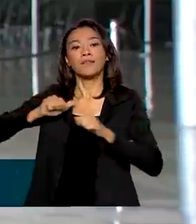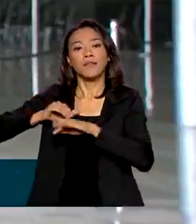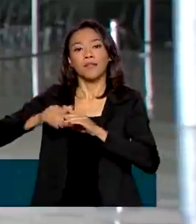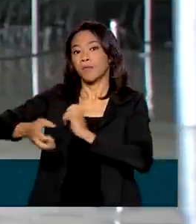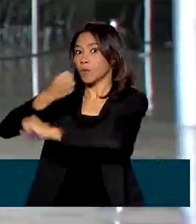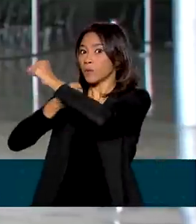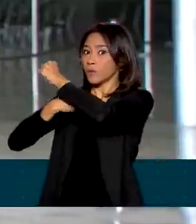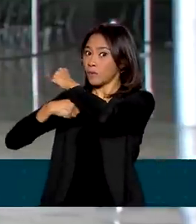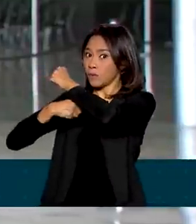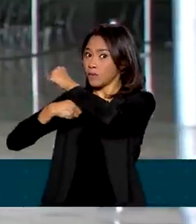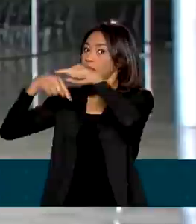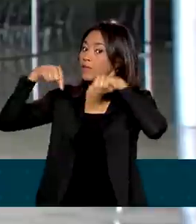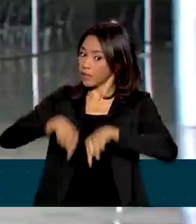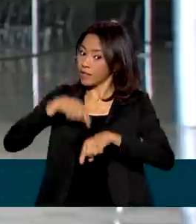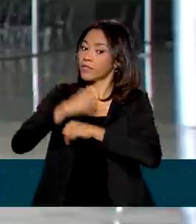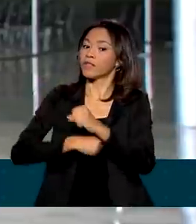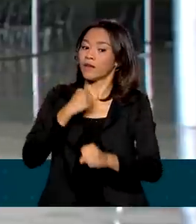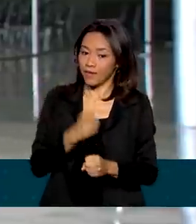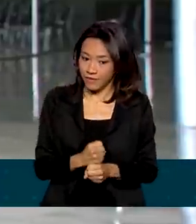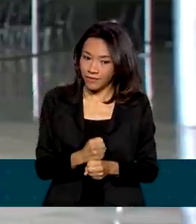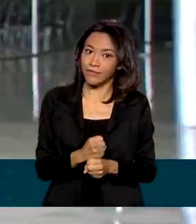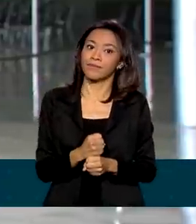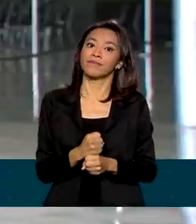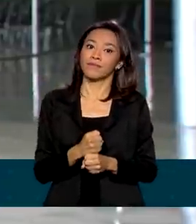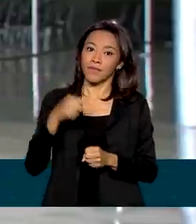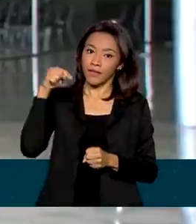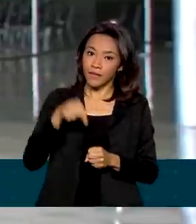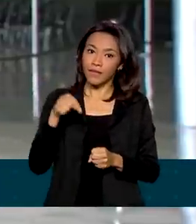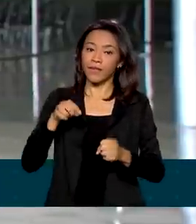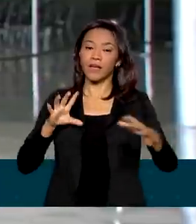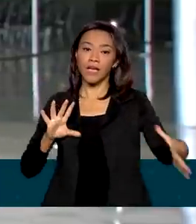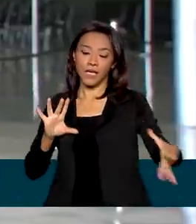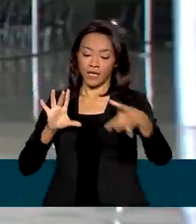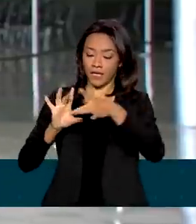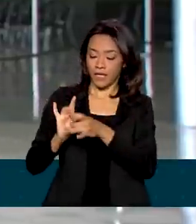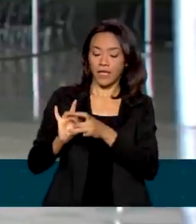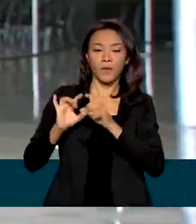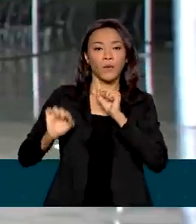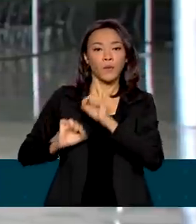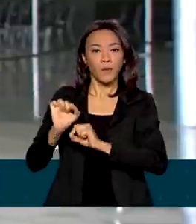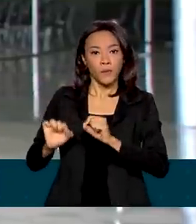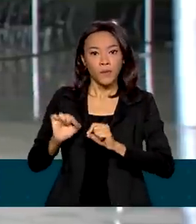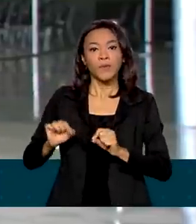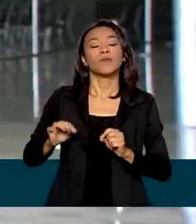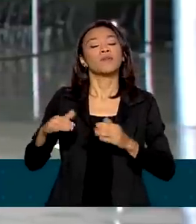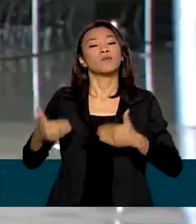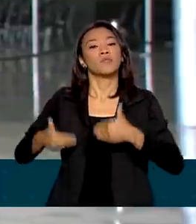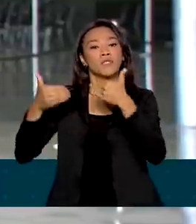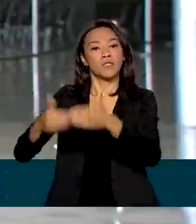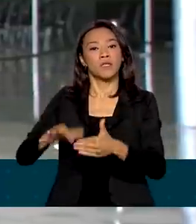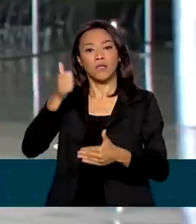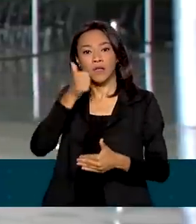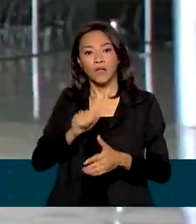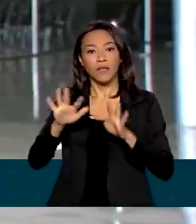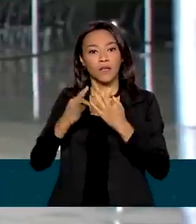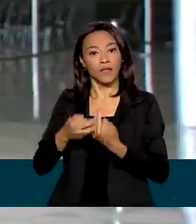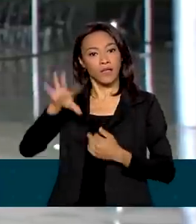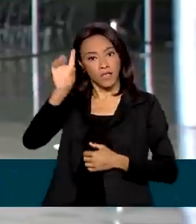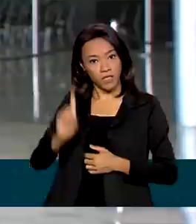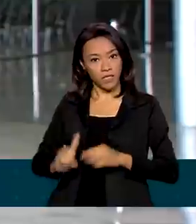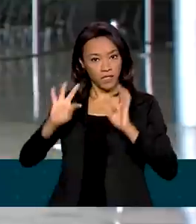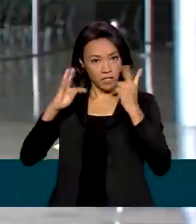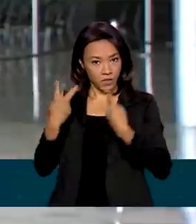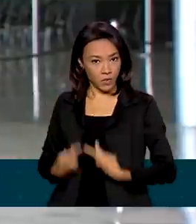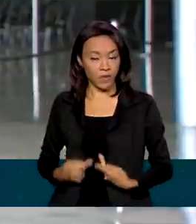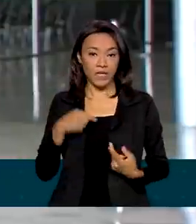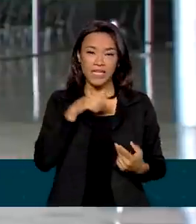deste ano. Aliás, órgão ouvidoria que é ligada ao Ministério da Mulher, Família e dos Direitos Humanos. E esse dado aí de quase